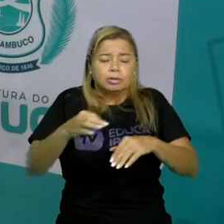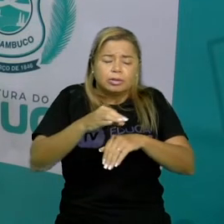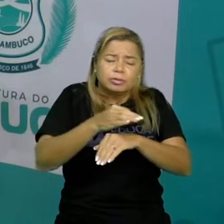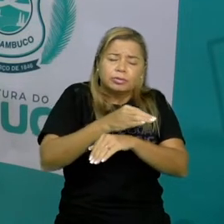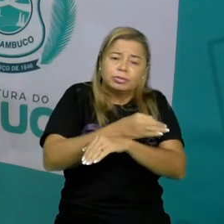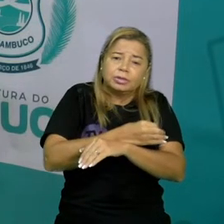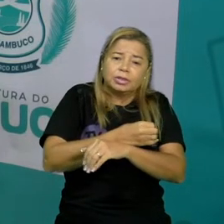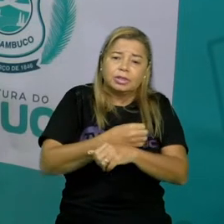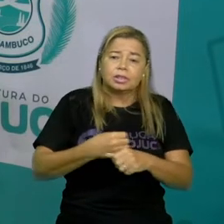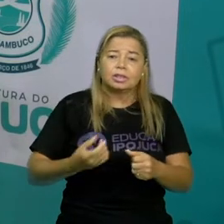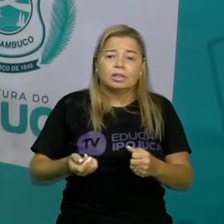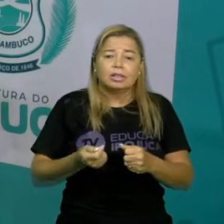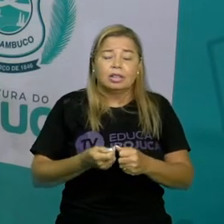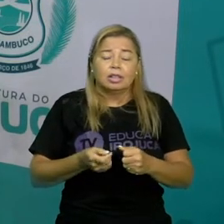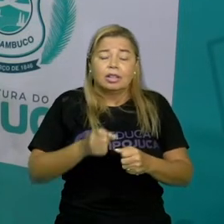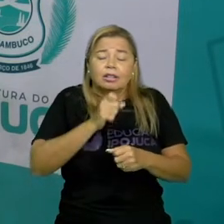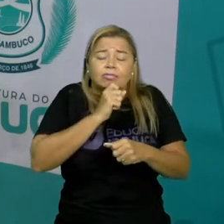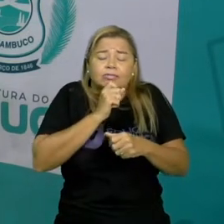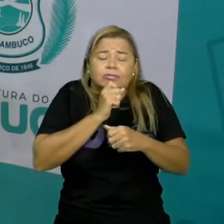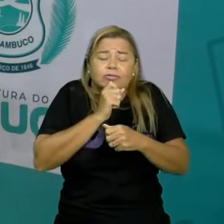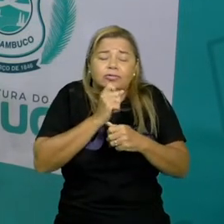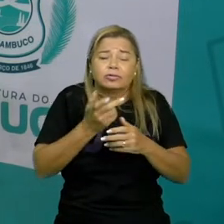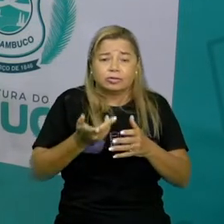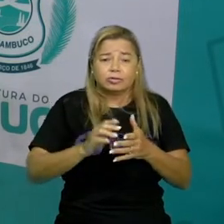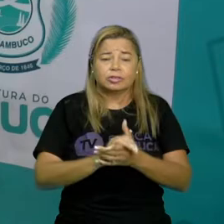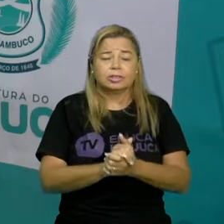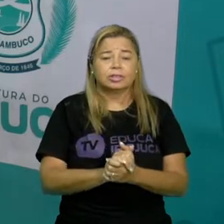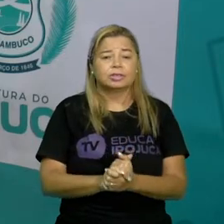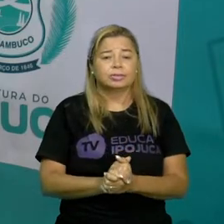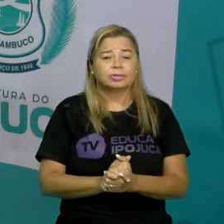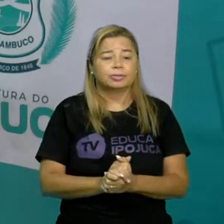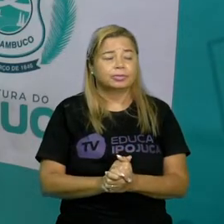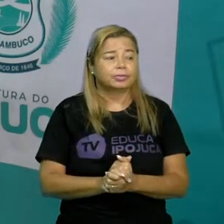frio aflita com medo vamos lá entender o nosso texto